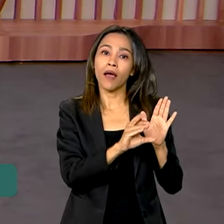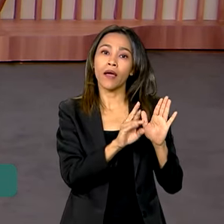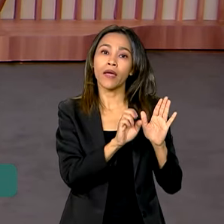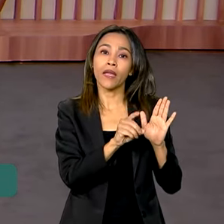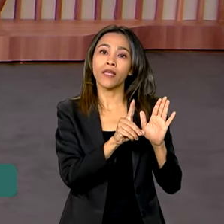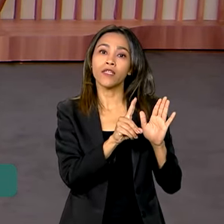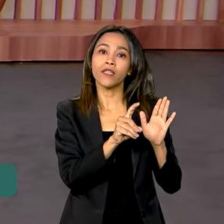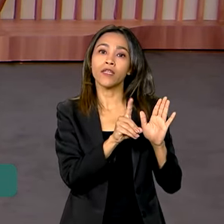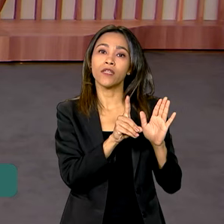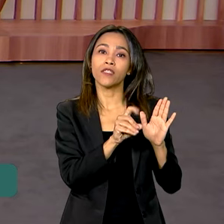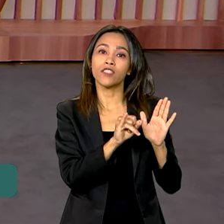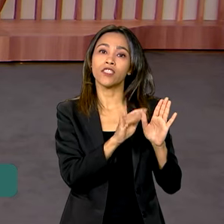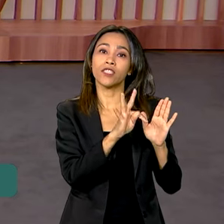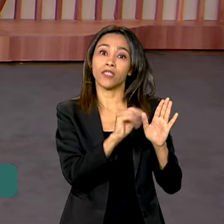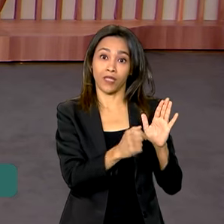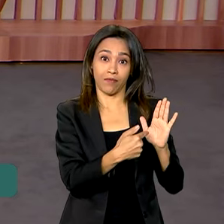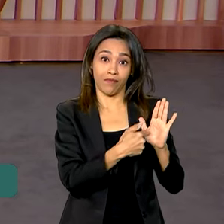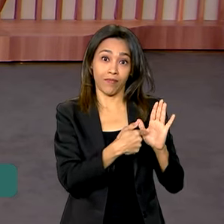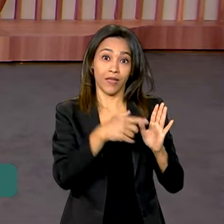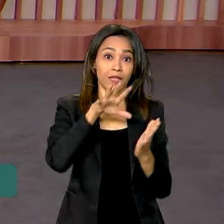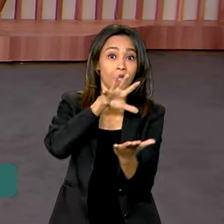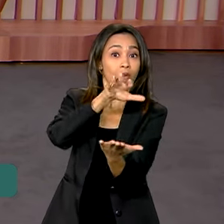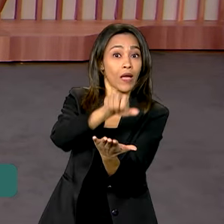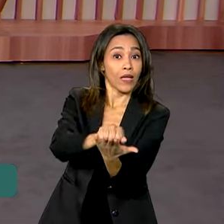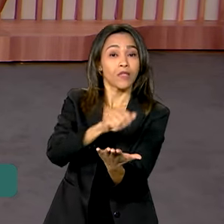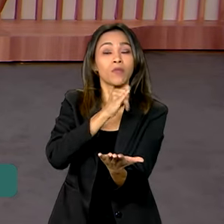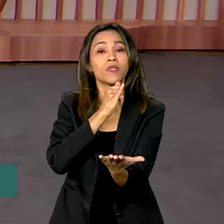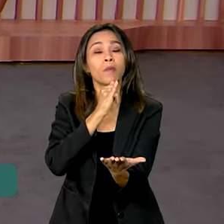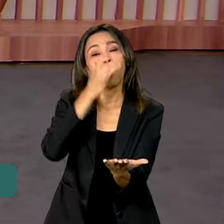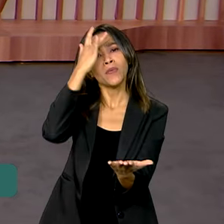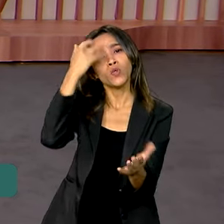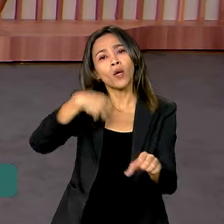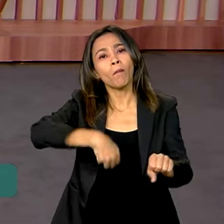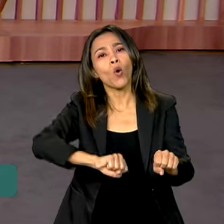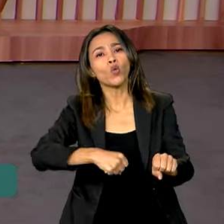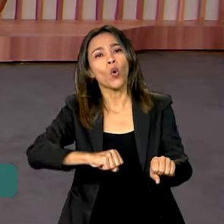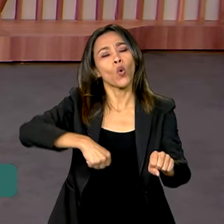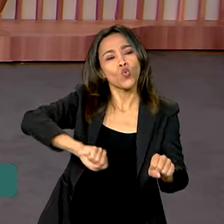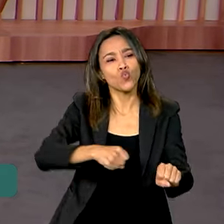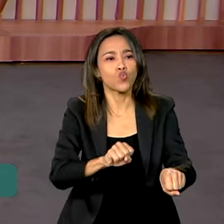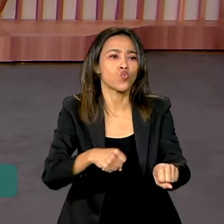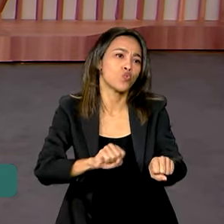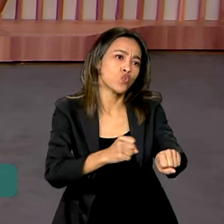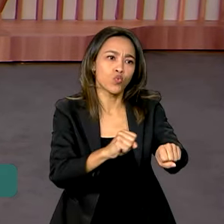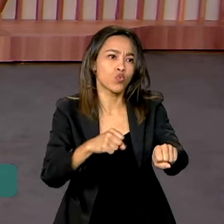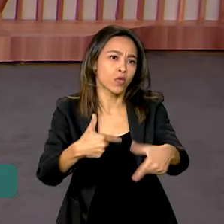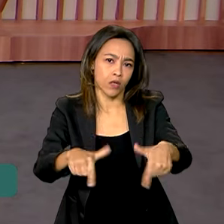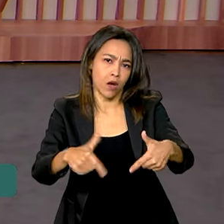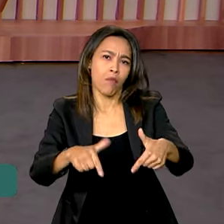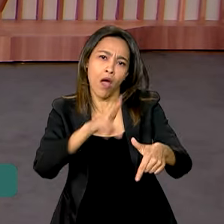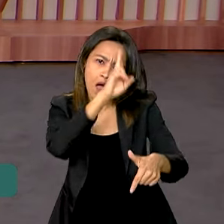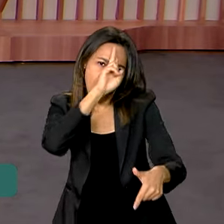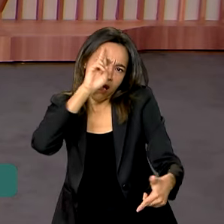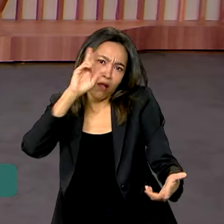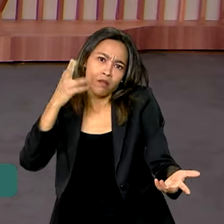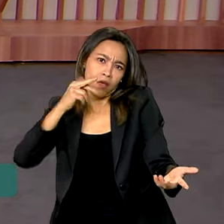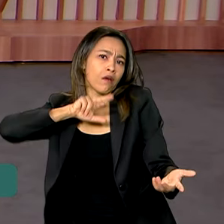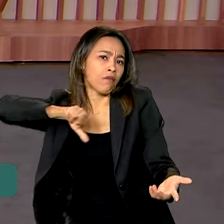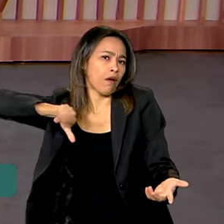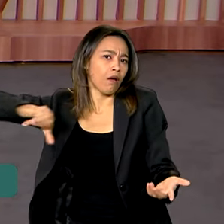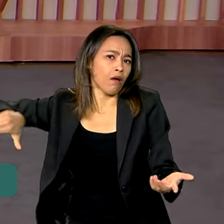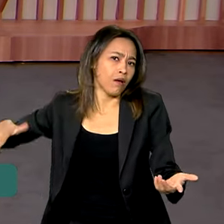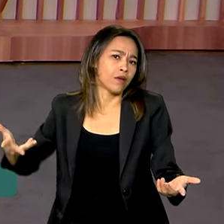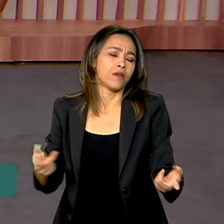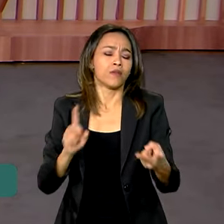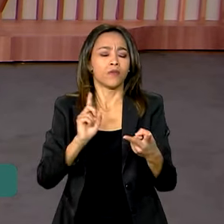aquele motoqueiro, aquela pessoa que trabalha ali no aplicativo de moto, no iFood, quem está ali no